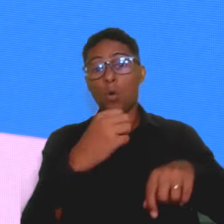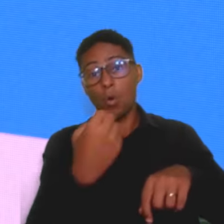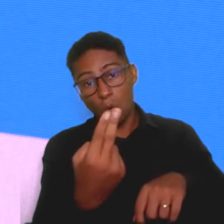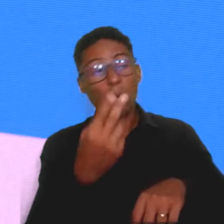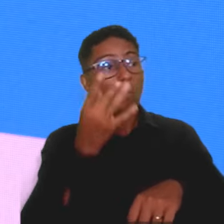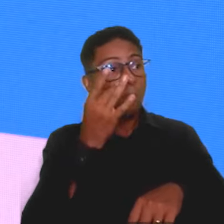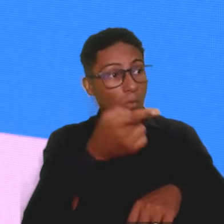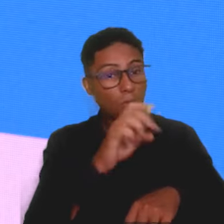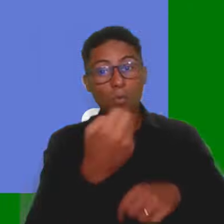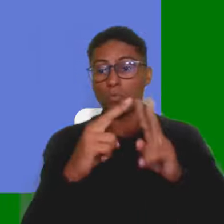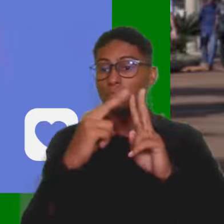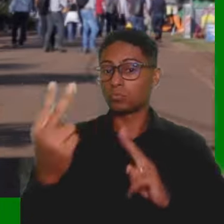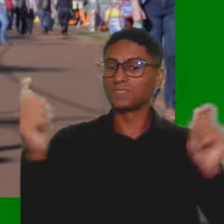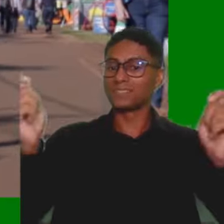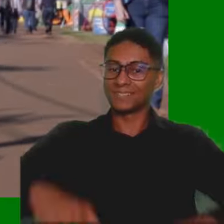mesmo como tarefa de casa.